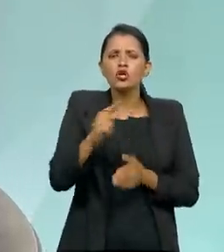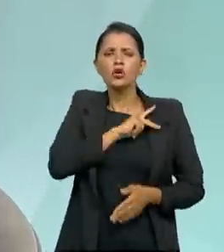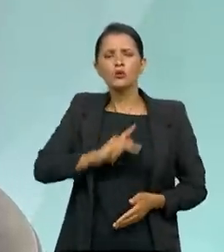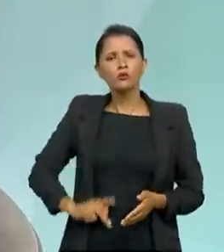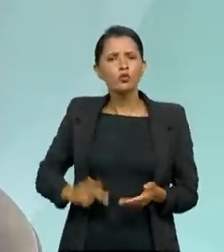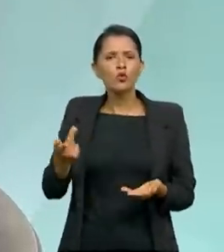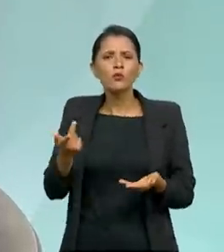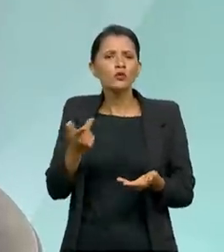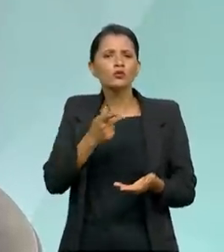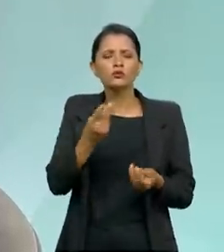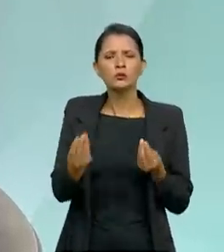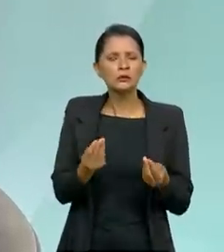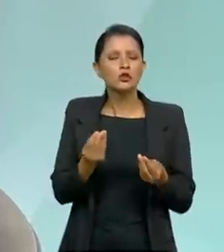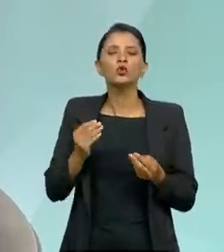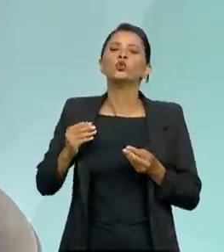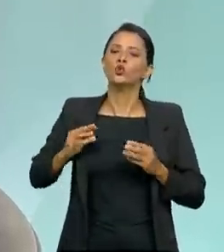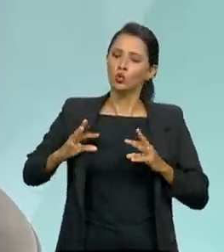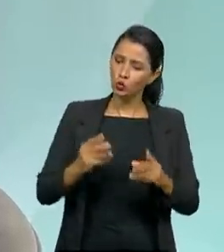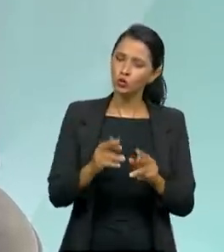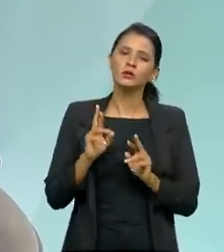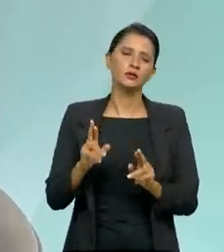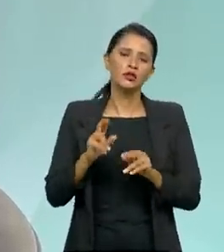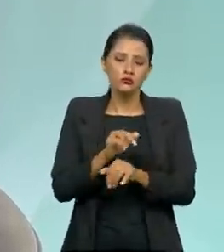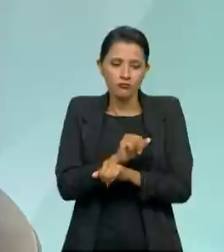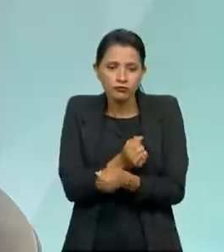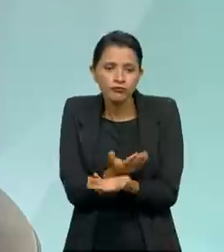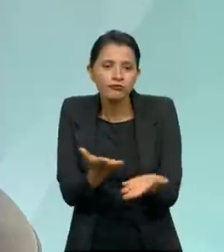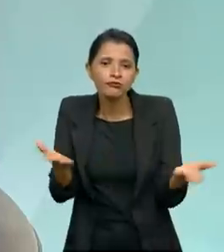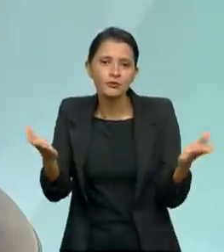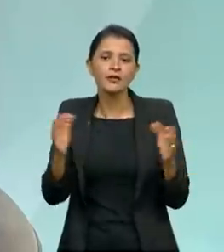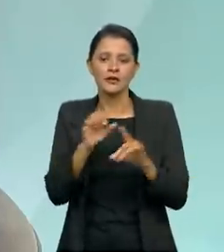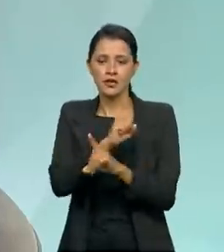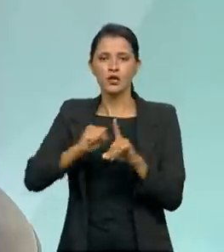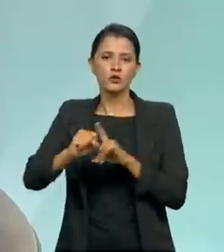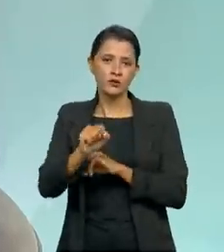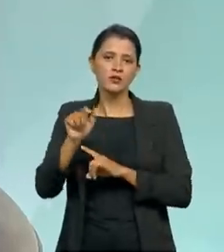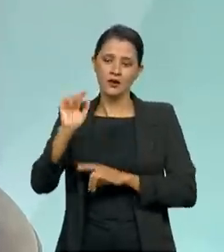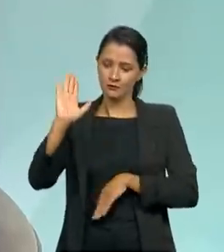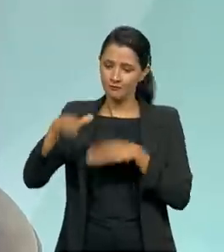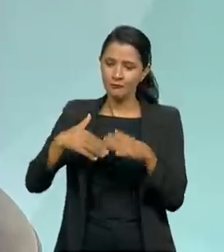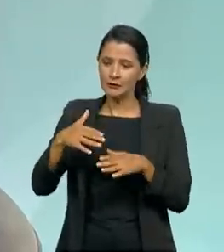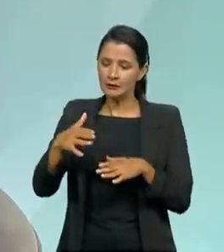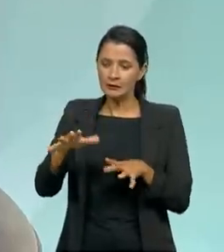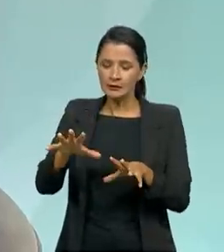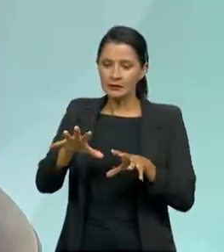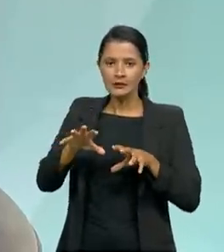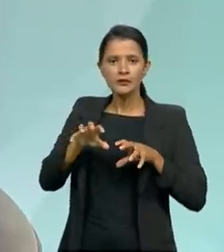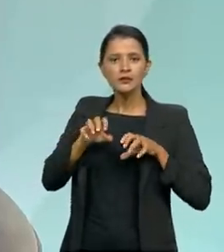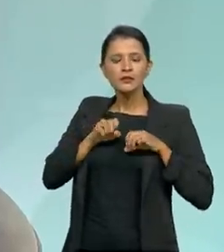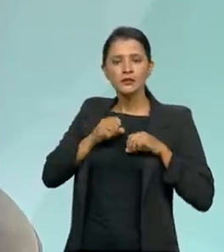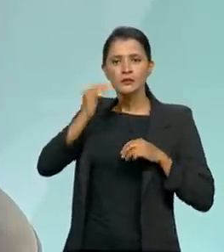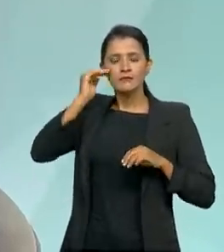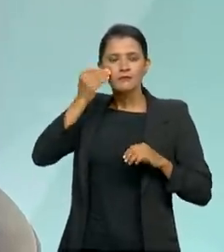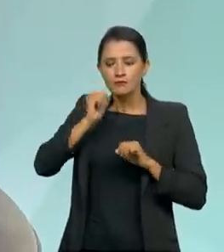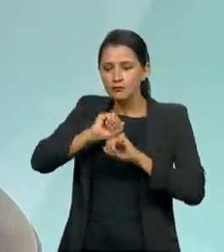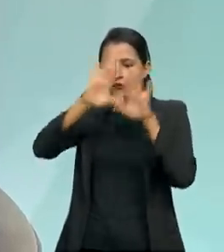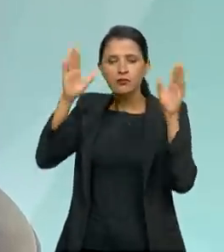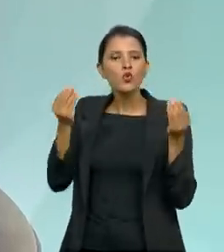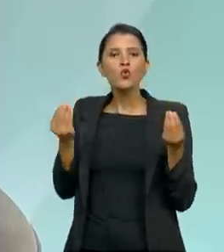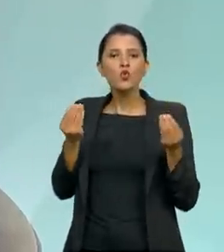Isso tudo a gente espera ir disseminando, a sociedade ir assimilando qual é a